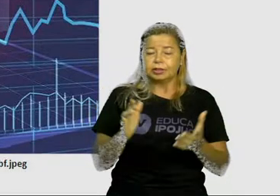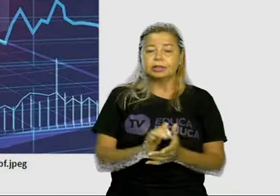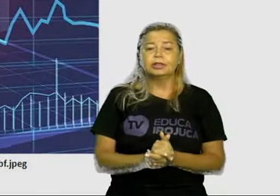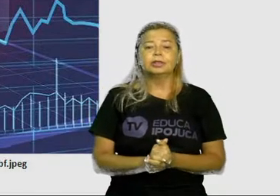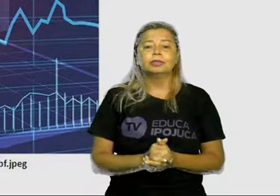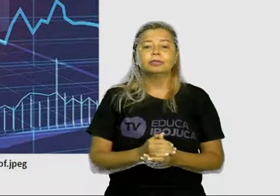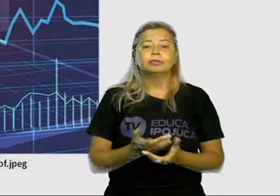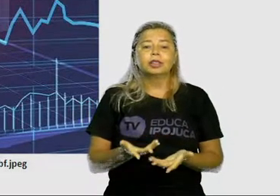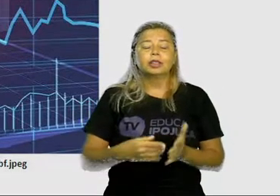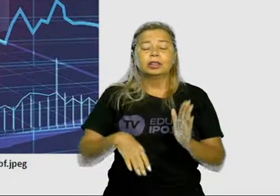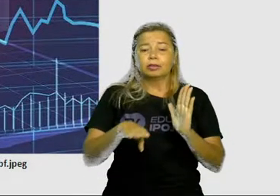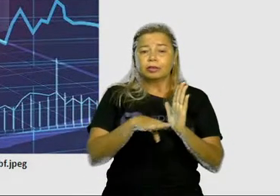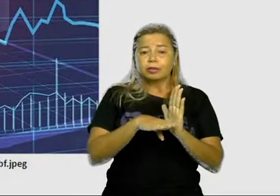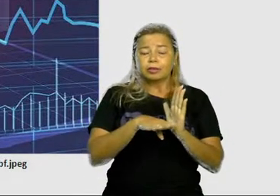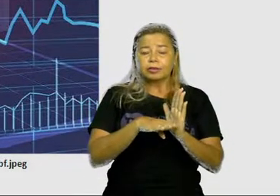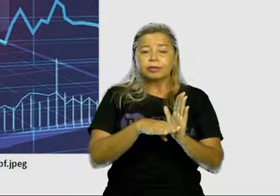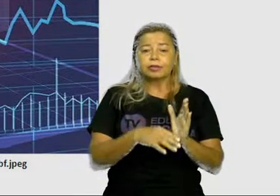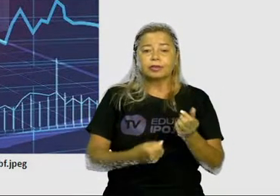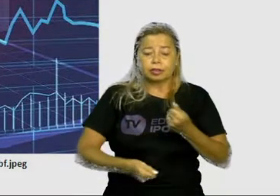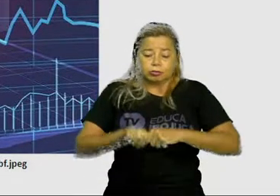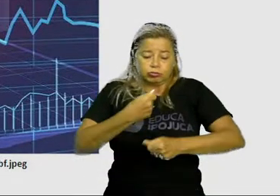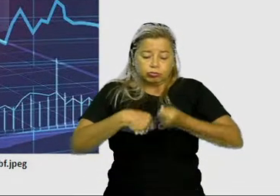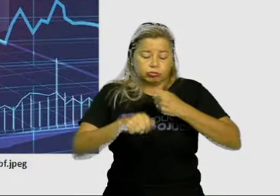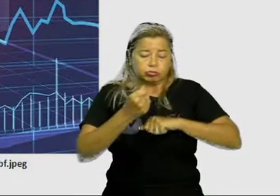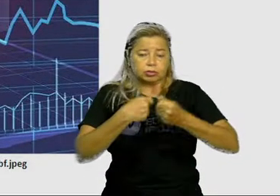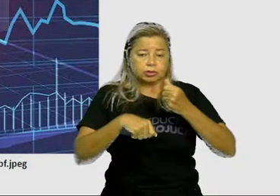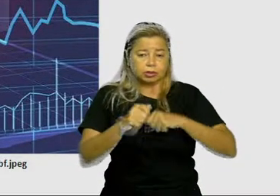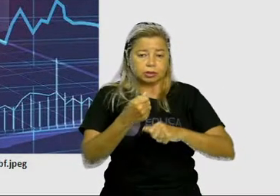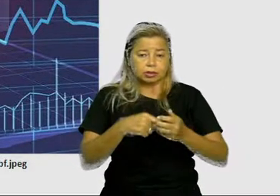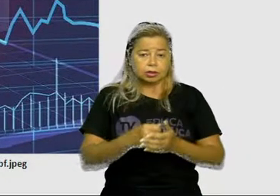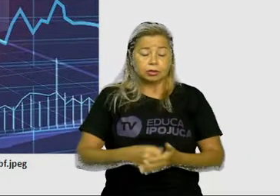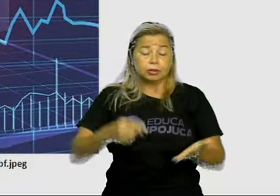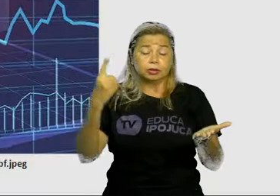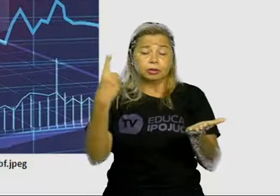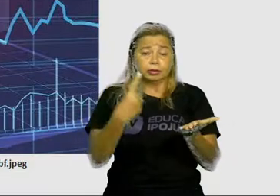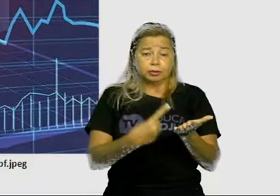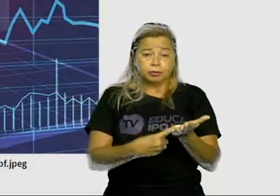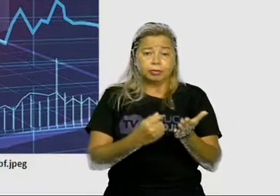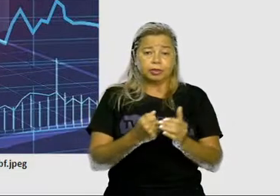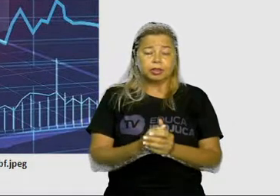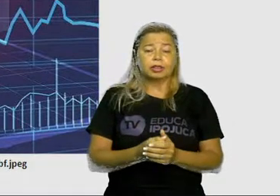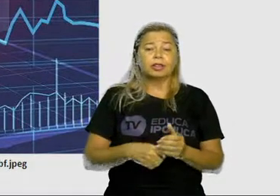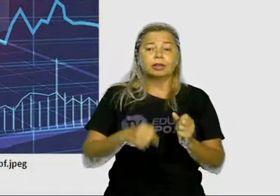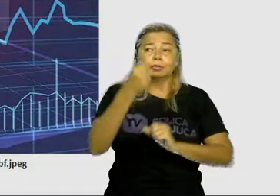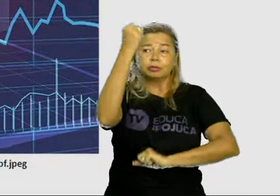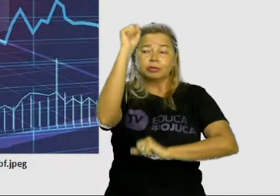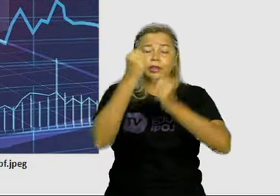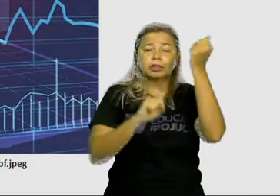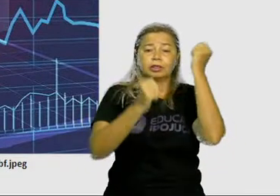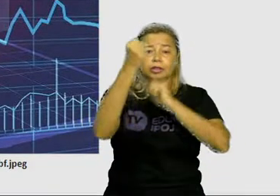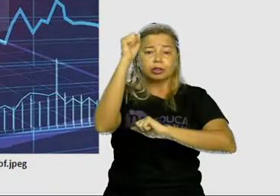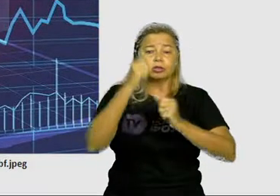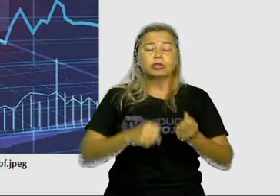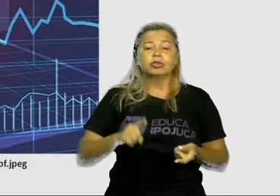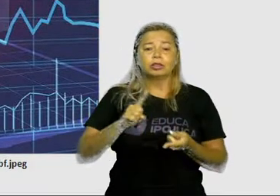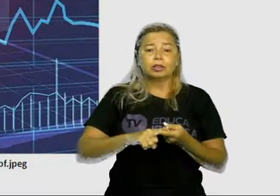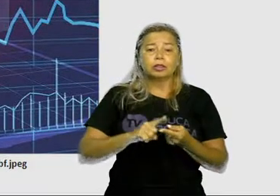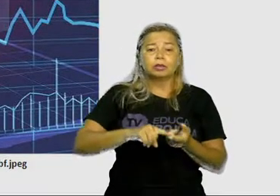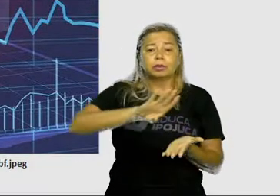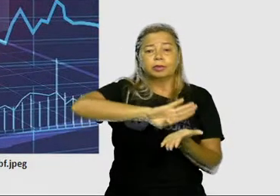capitalismo foi marcada pela integração do capital industrial e o capital bancário.